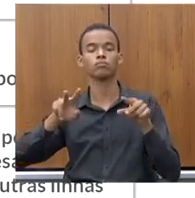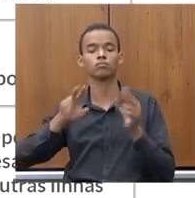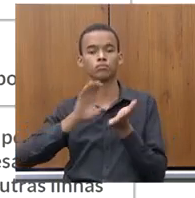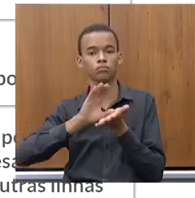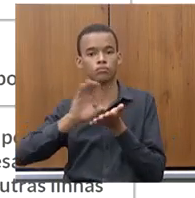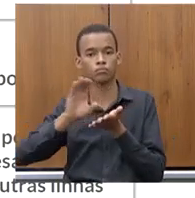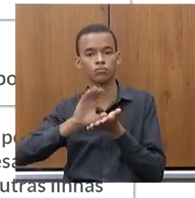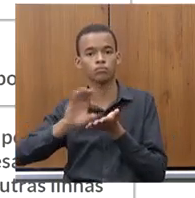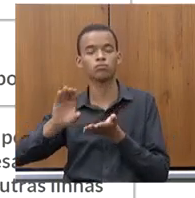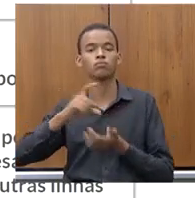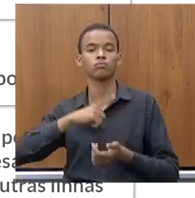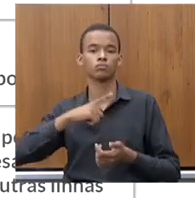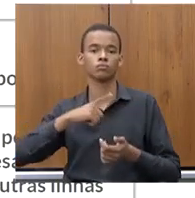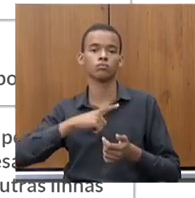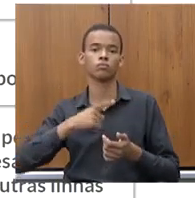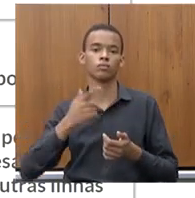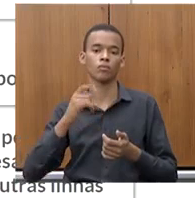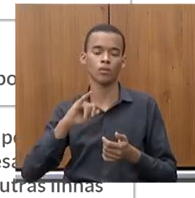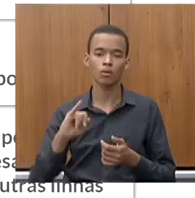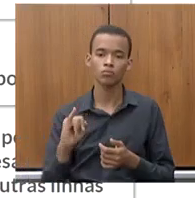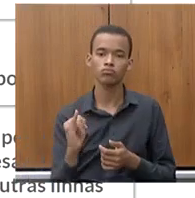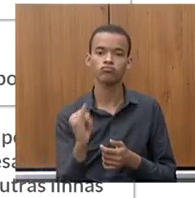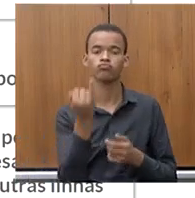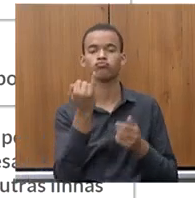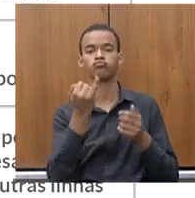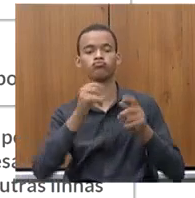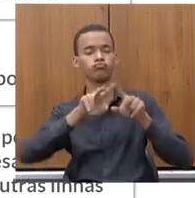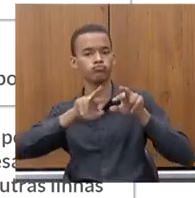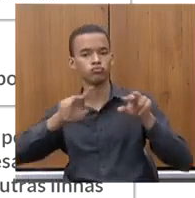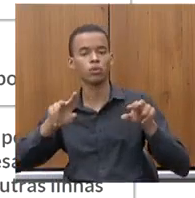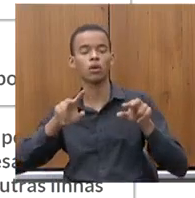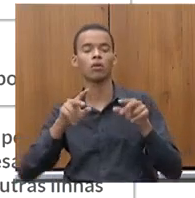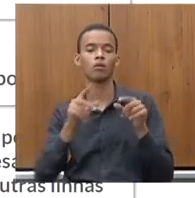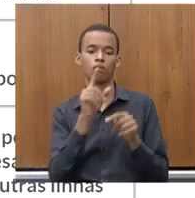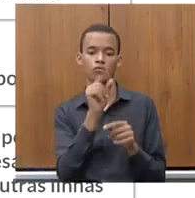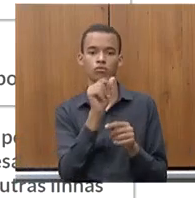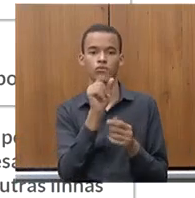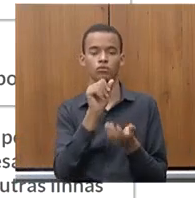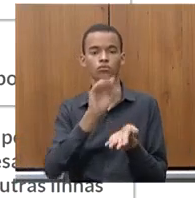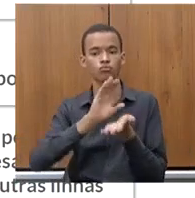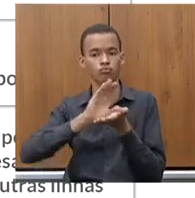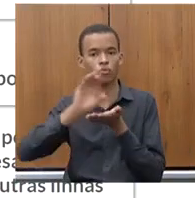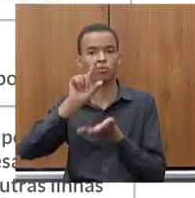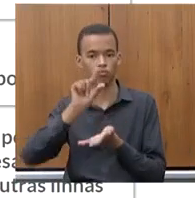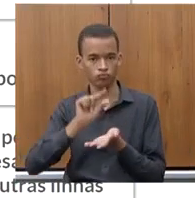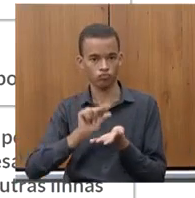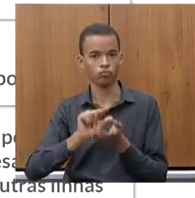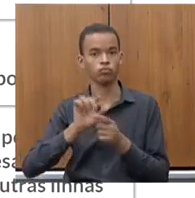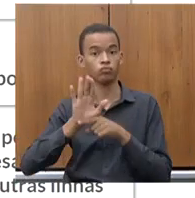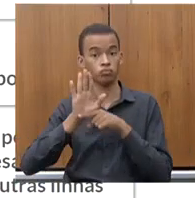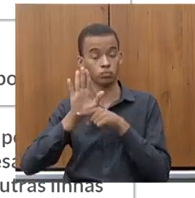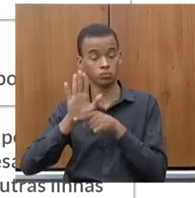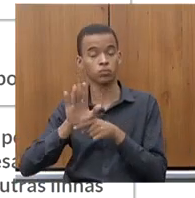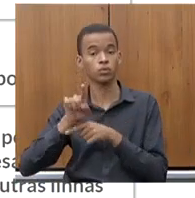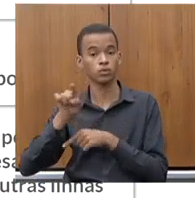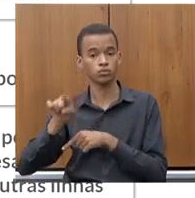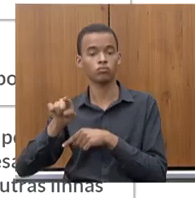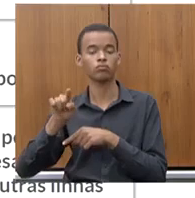grandes oportunidades de um custo extremamente baixo para pesquisas. Estamos com uma